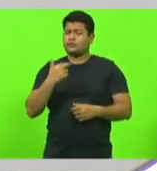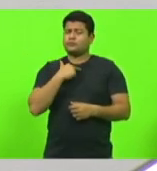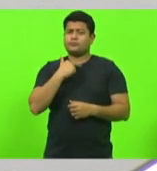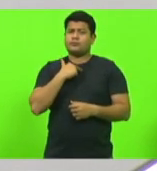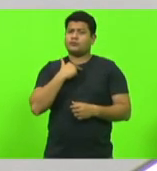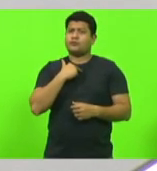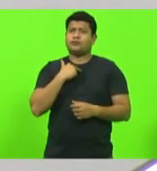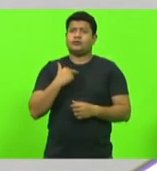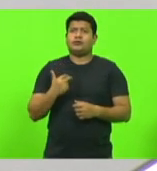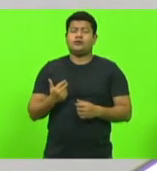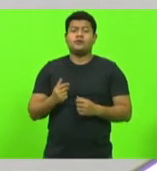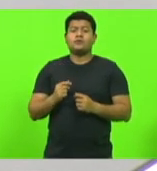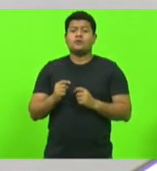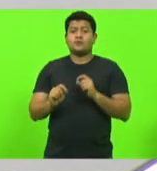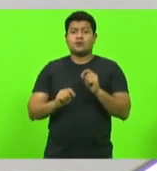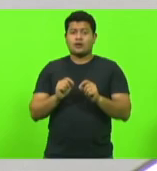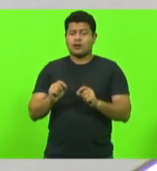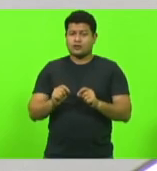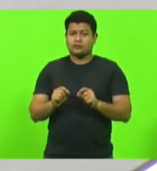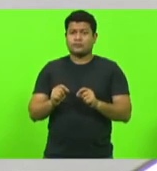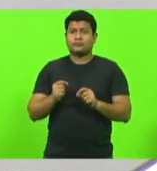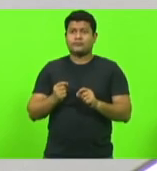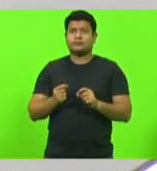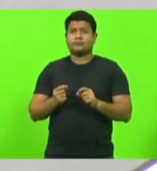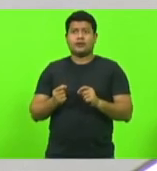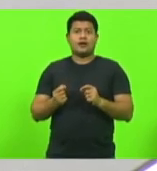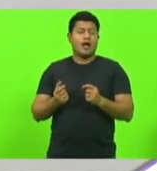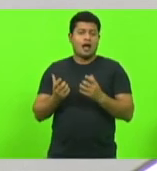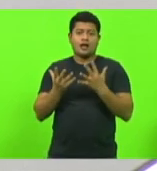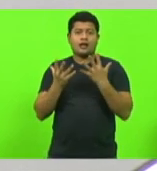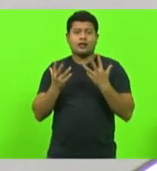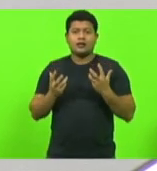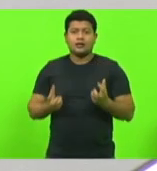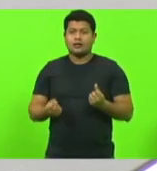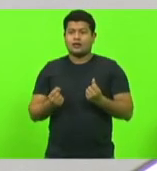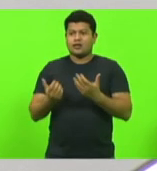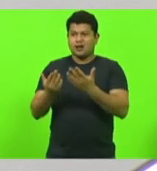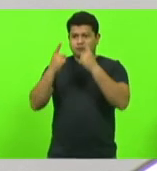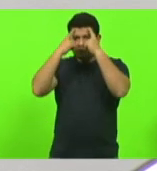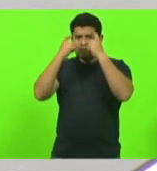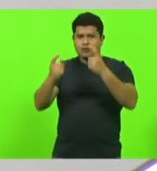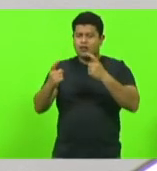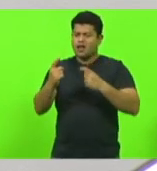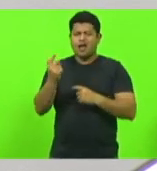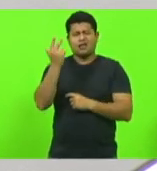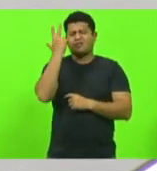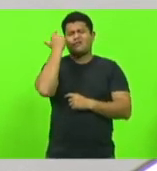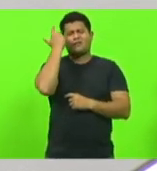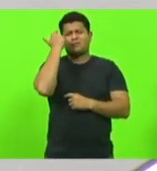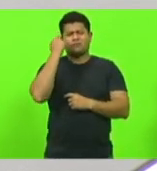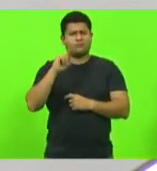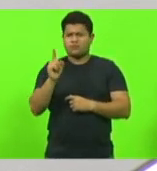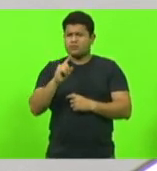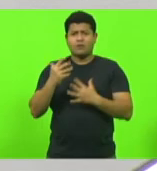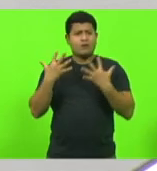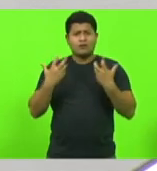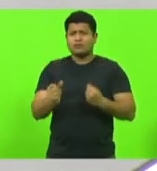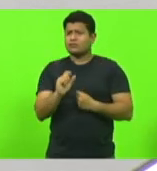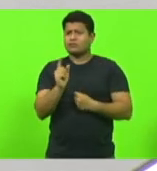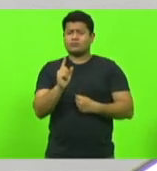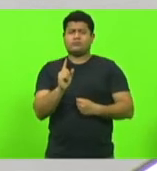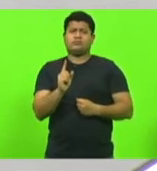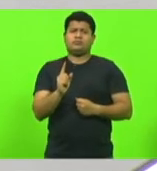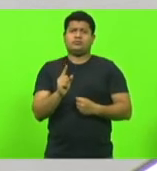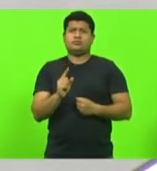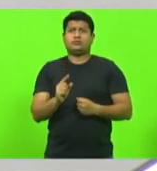alguma, conceber a naturalização da violência, ou a hipótese de que